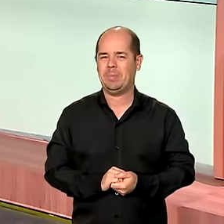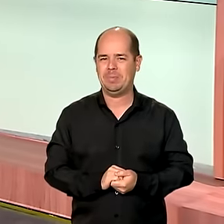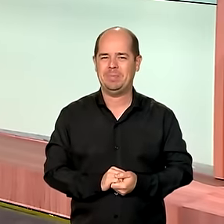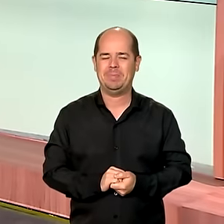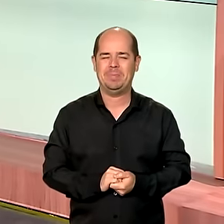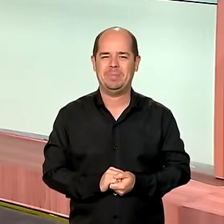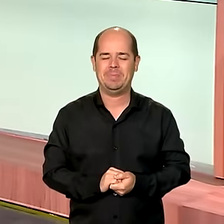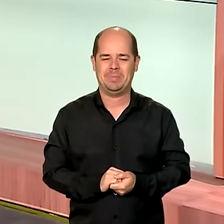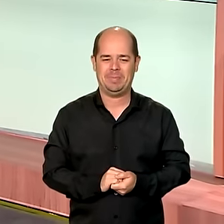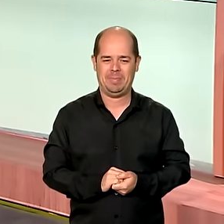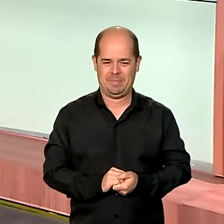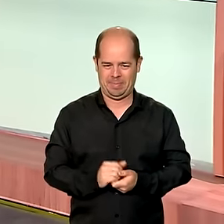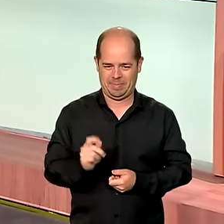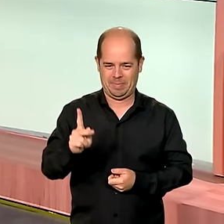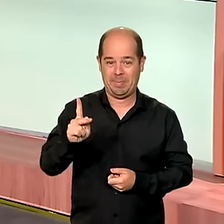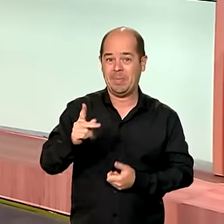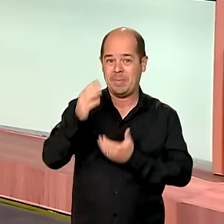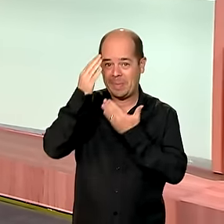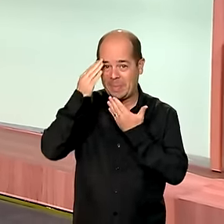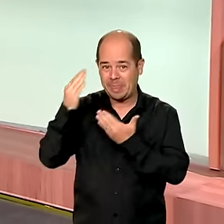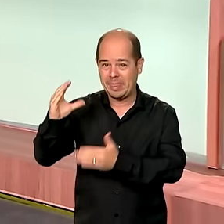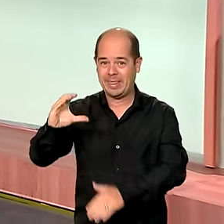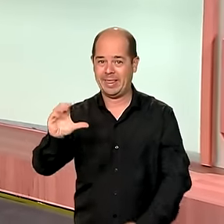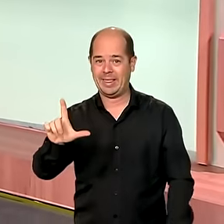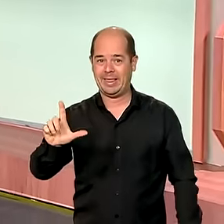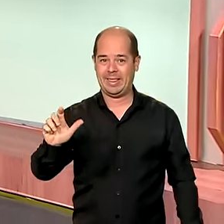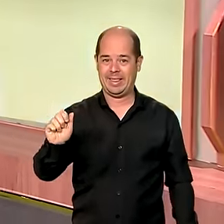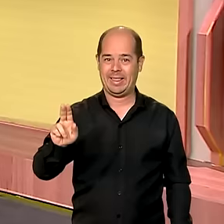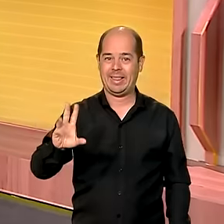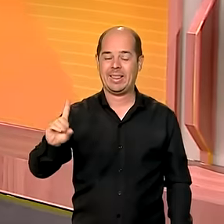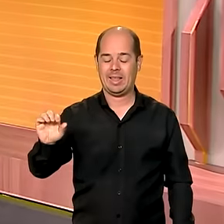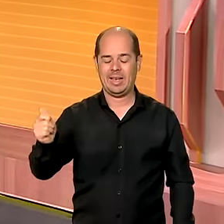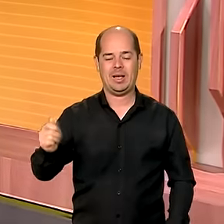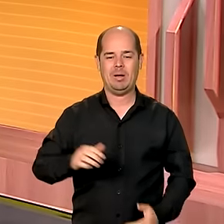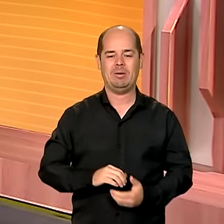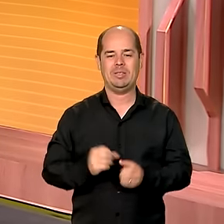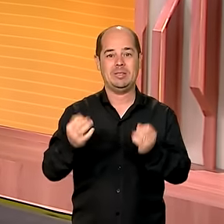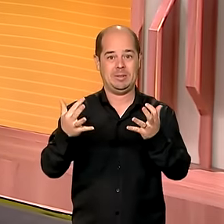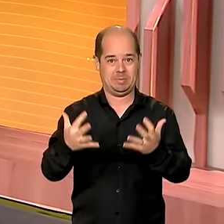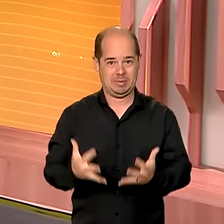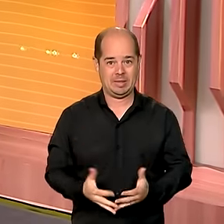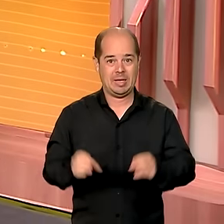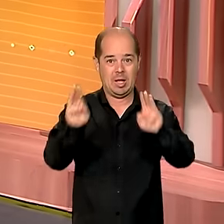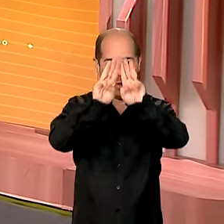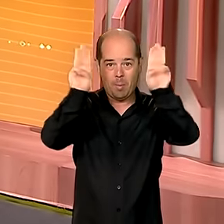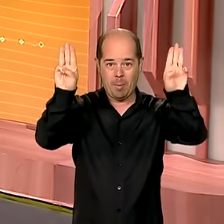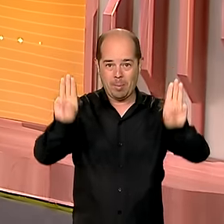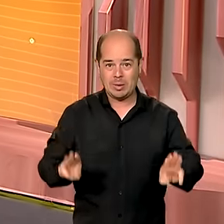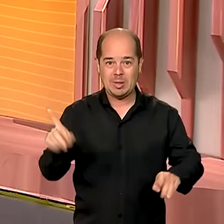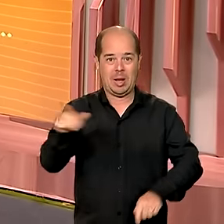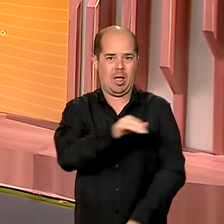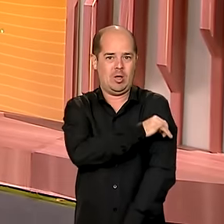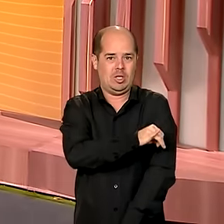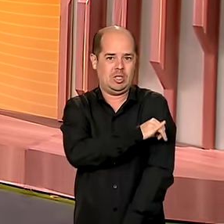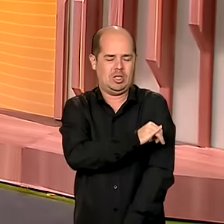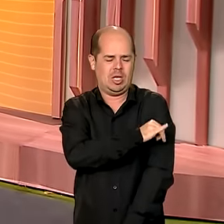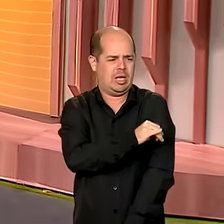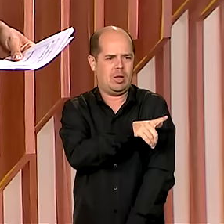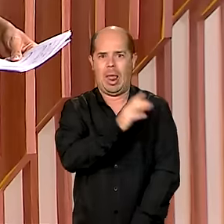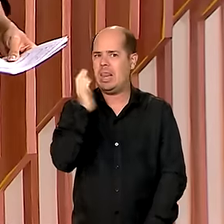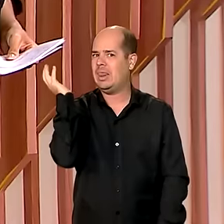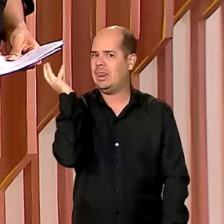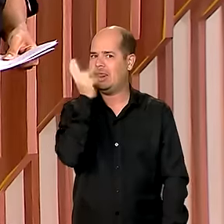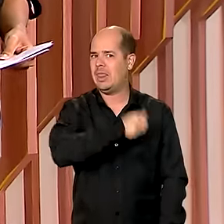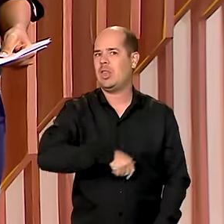Boiunga, obrigada pelas informações. Bom trabalho para você. Você viu aí a Cláudia falando direto do Museu da Manhã, um lugar lindo na capital carioca.